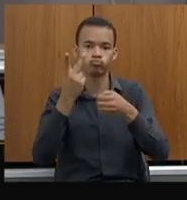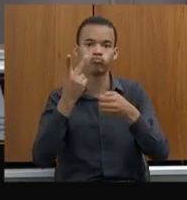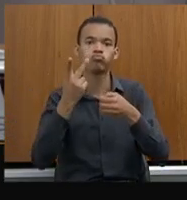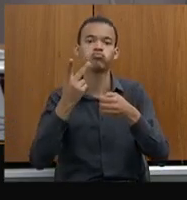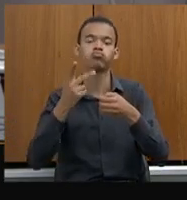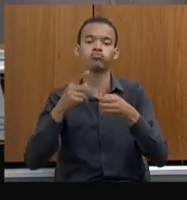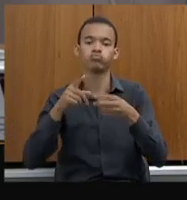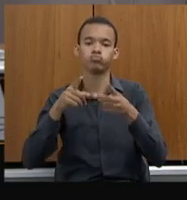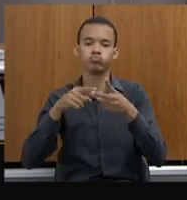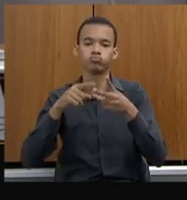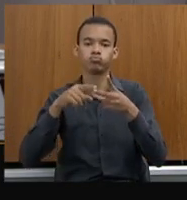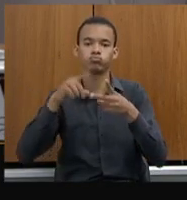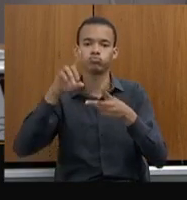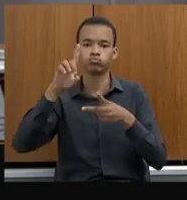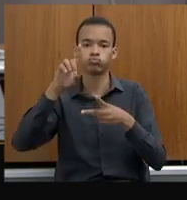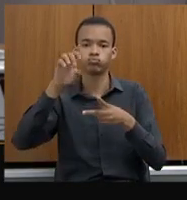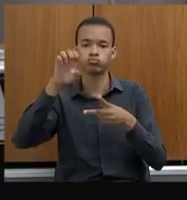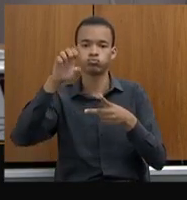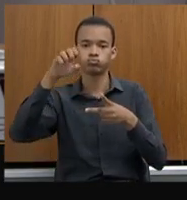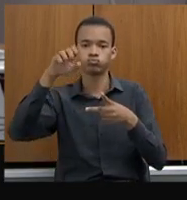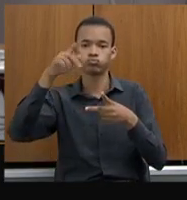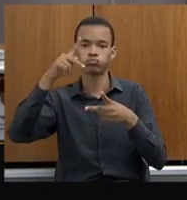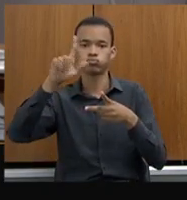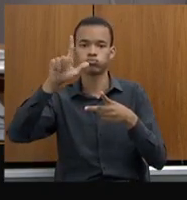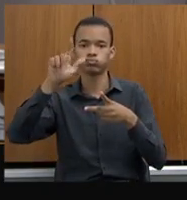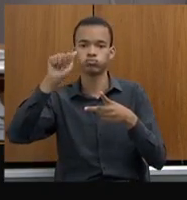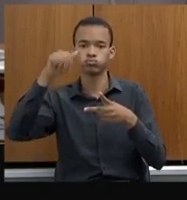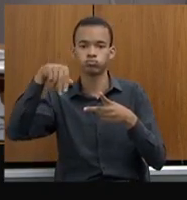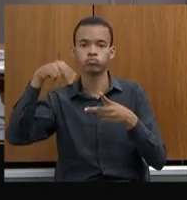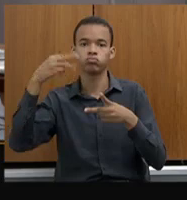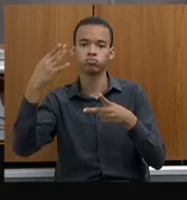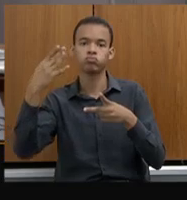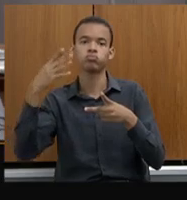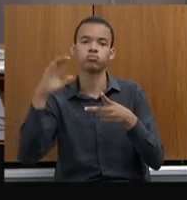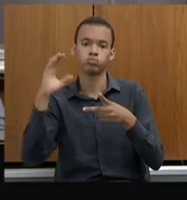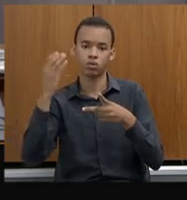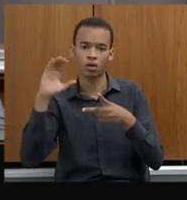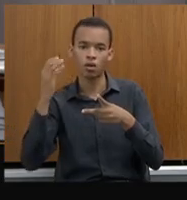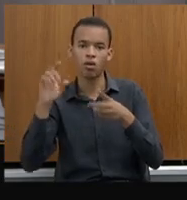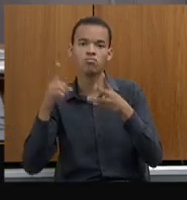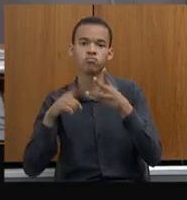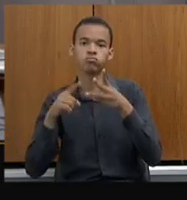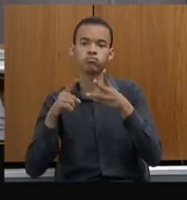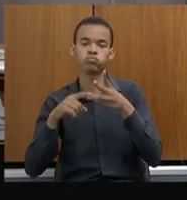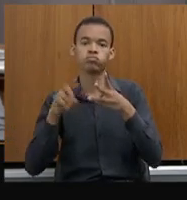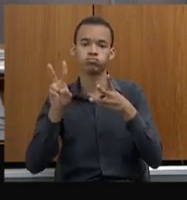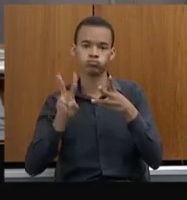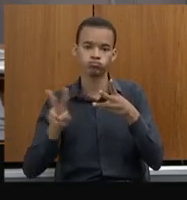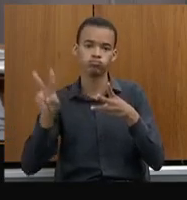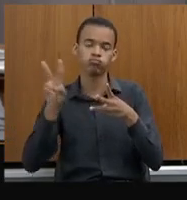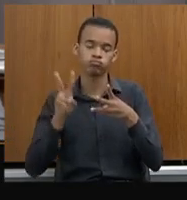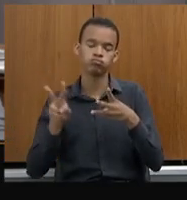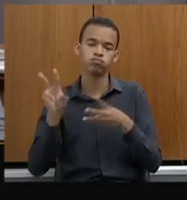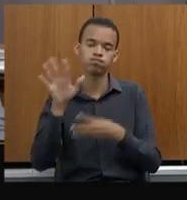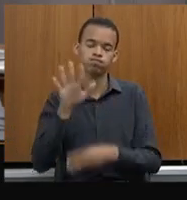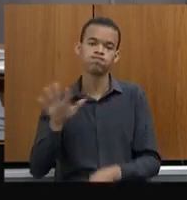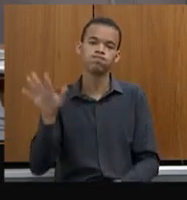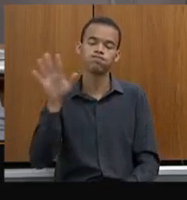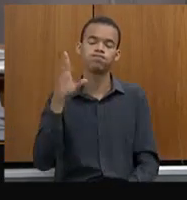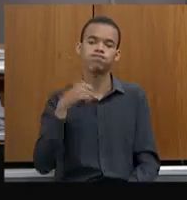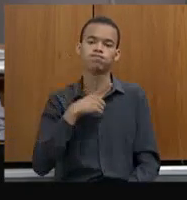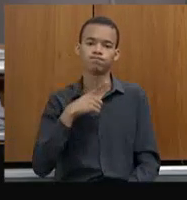e Contagem, também Vespasiano. E isso nos impõe, pode passar, alguns